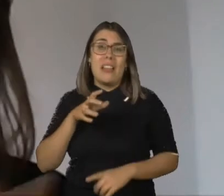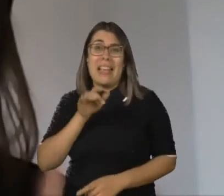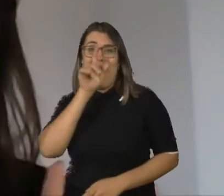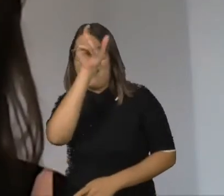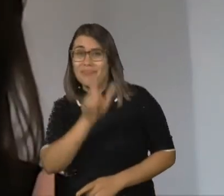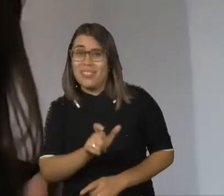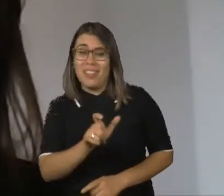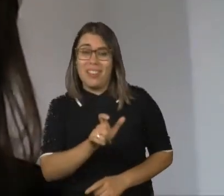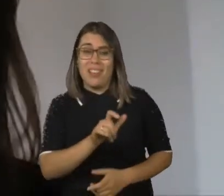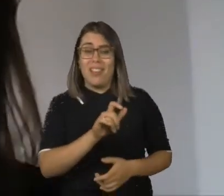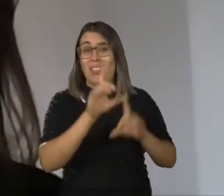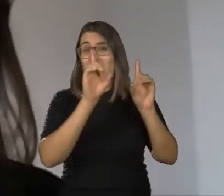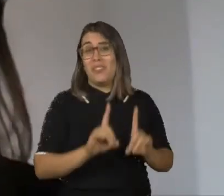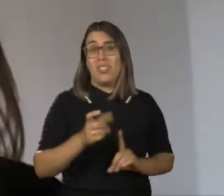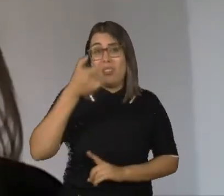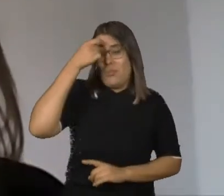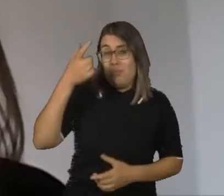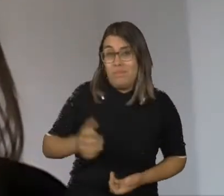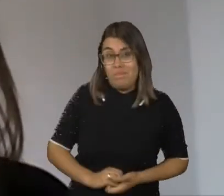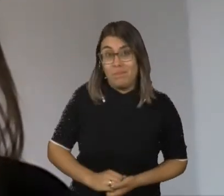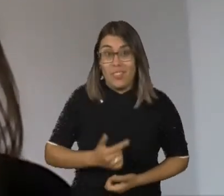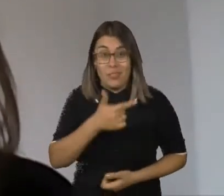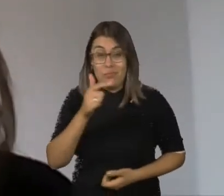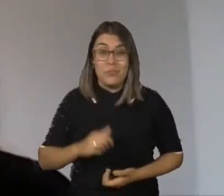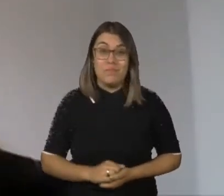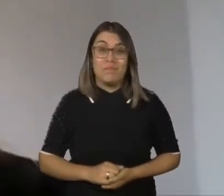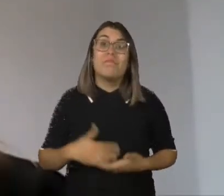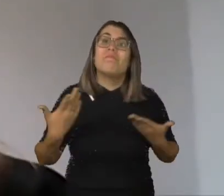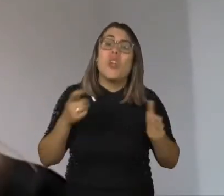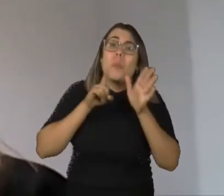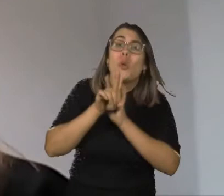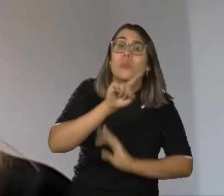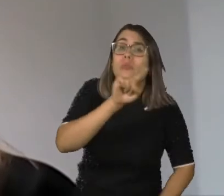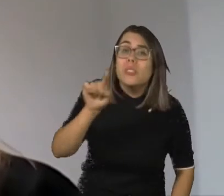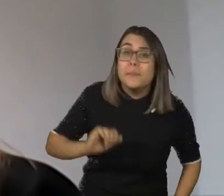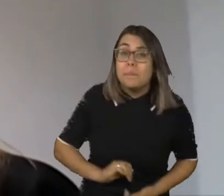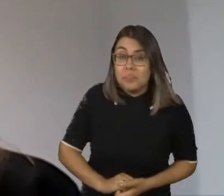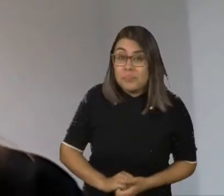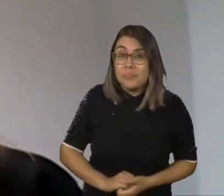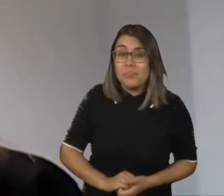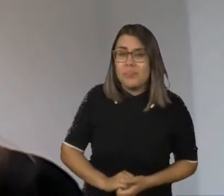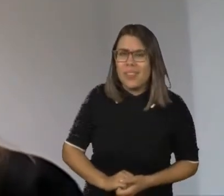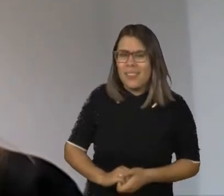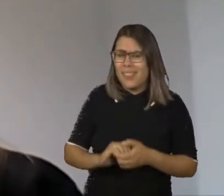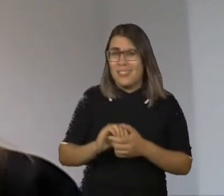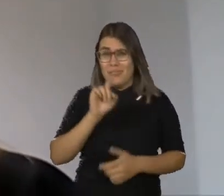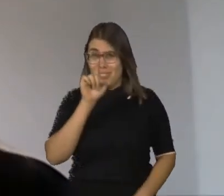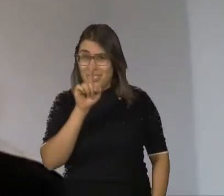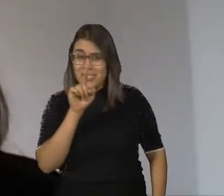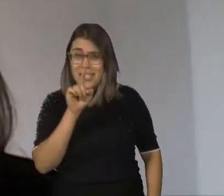esses apoios não são restituídos. E aí, eu pergunto para vocês, será que